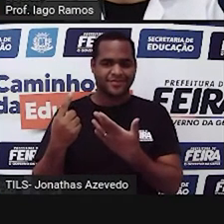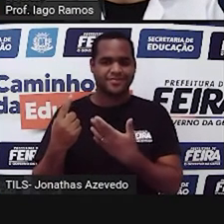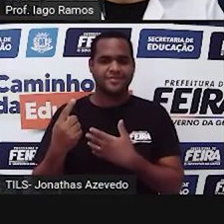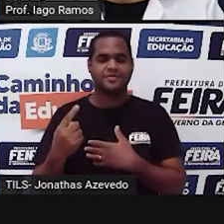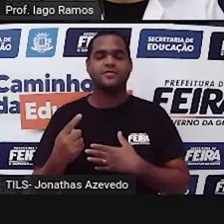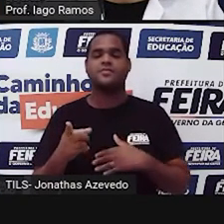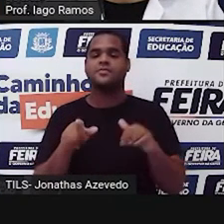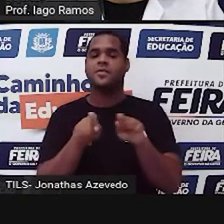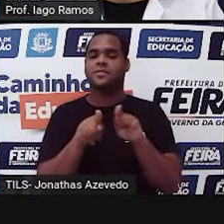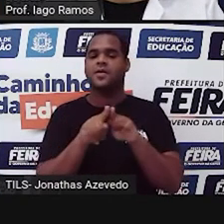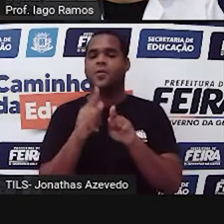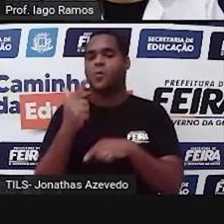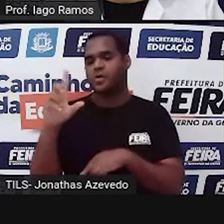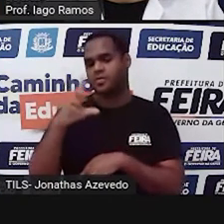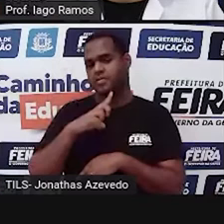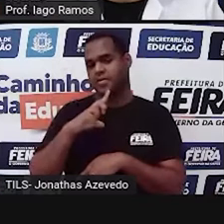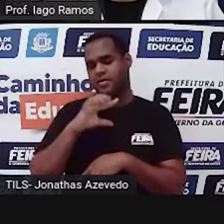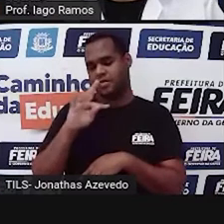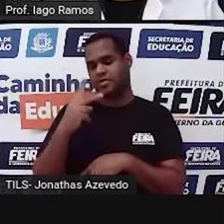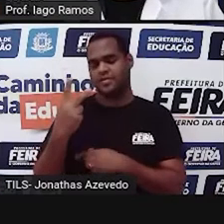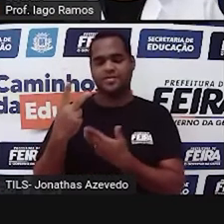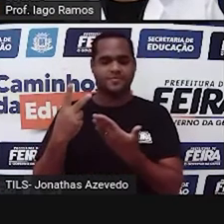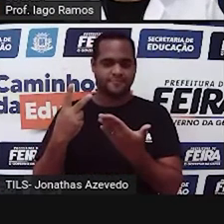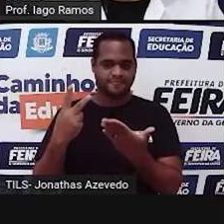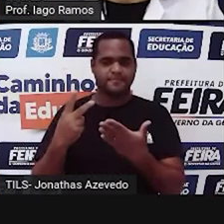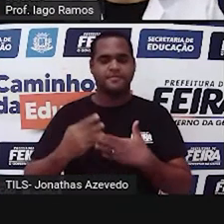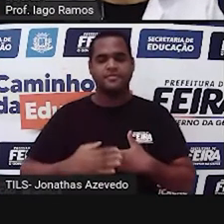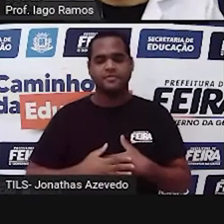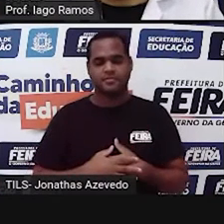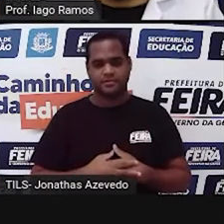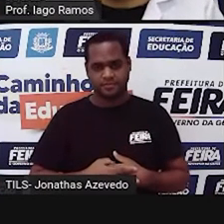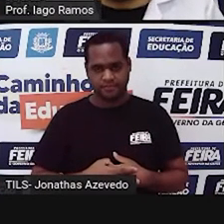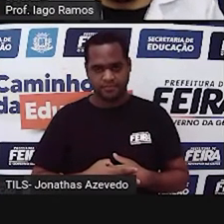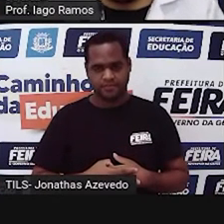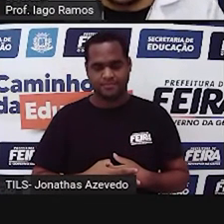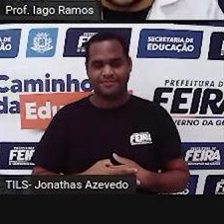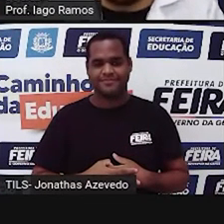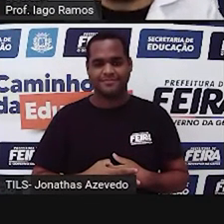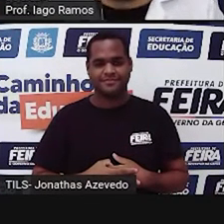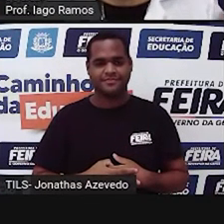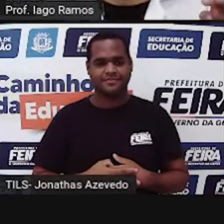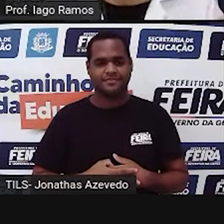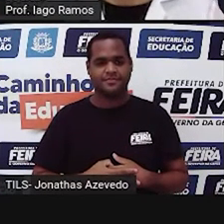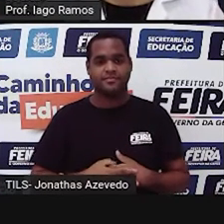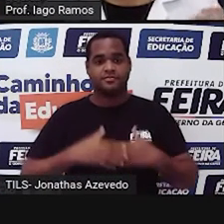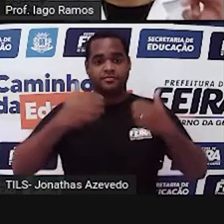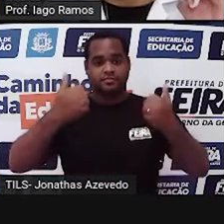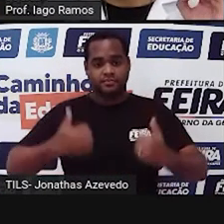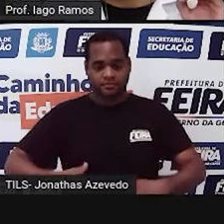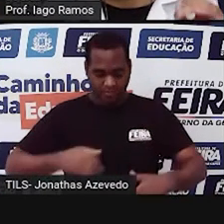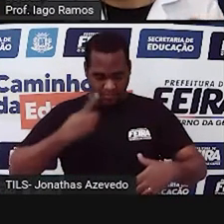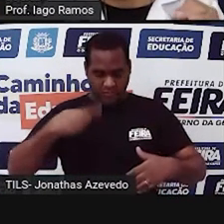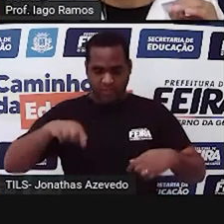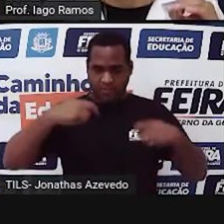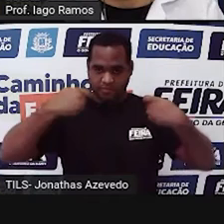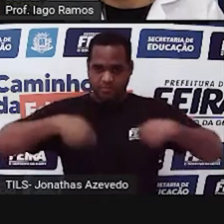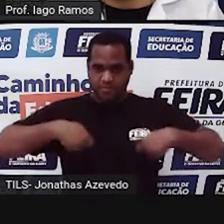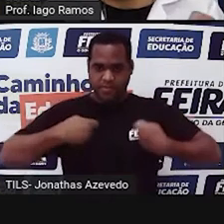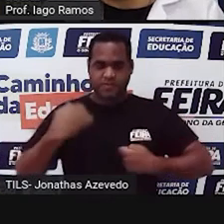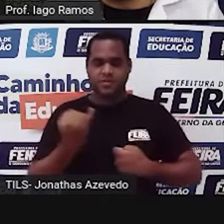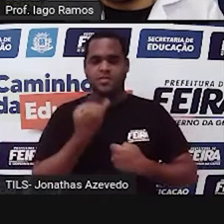E o outro triângulo aqui eu estou chamando de T2. Triângulo 2. Tá bom? Então era isso que a gente precisa